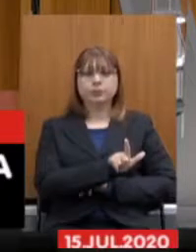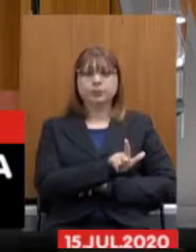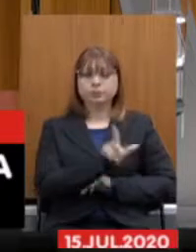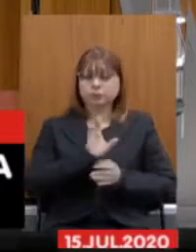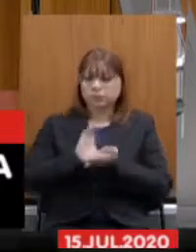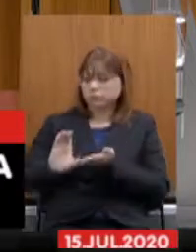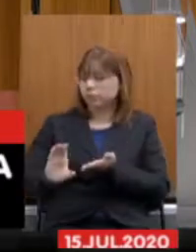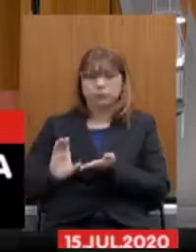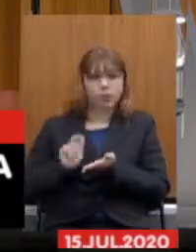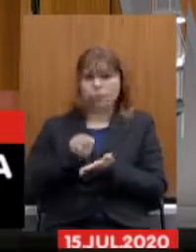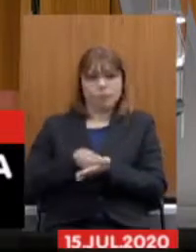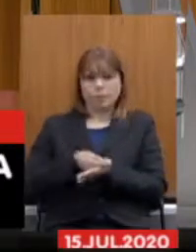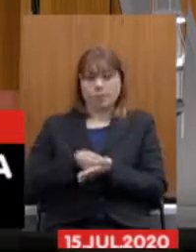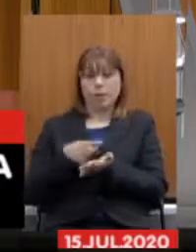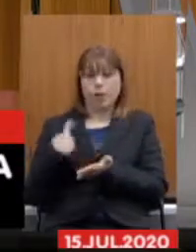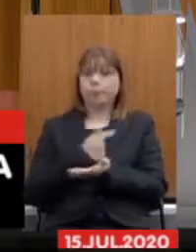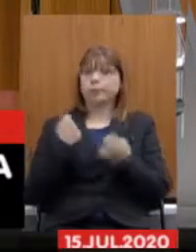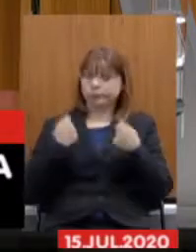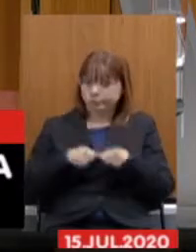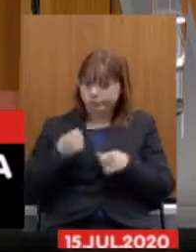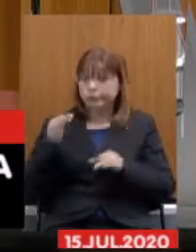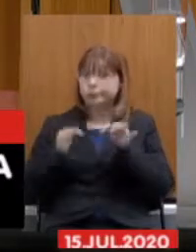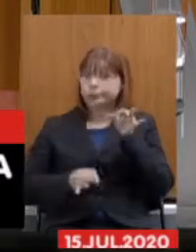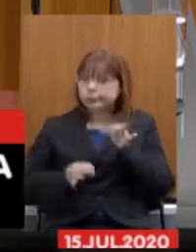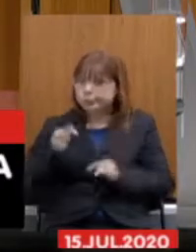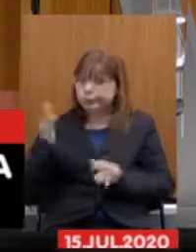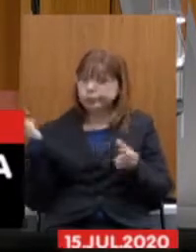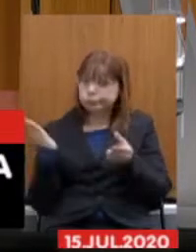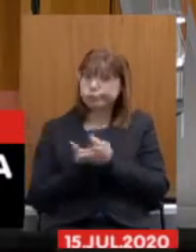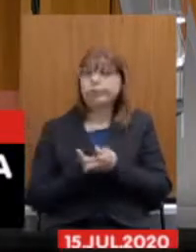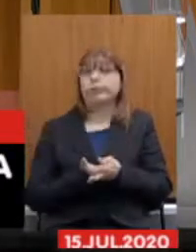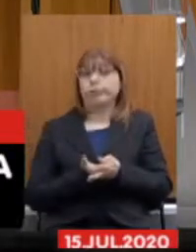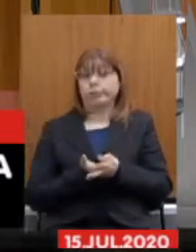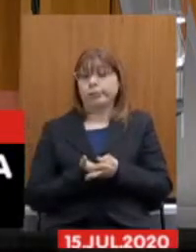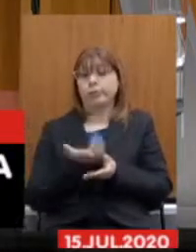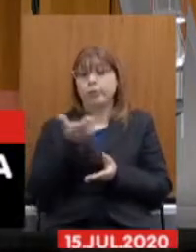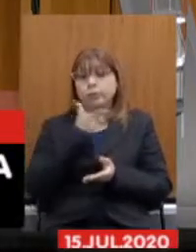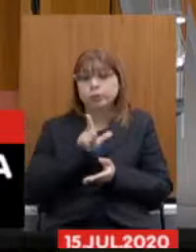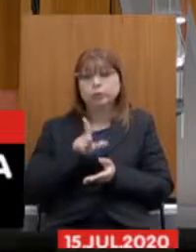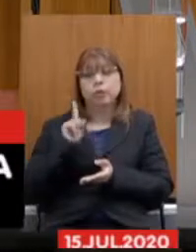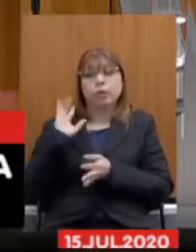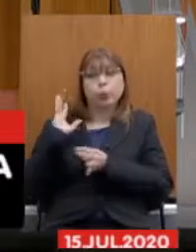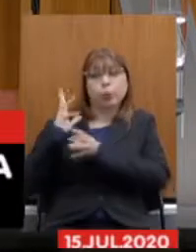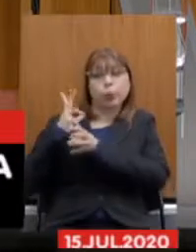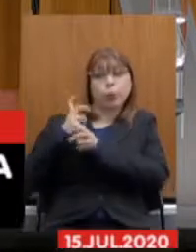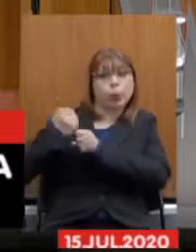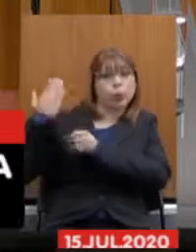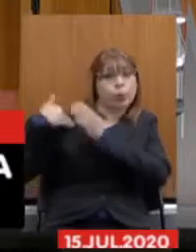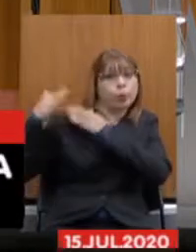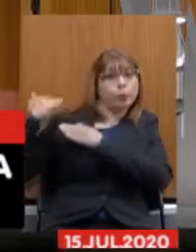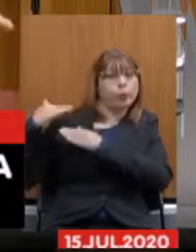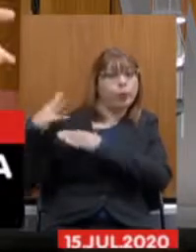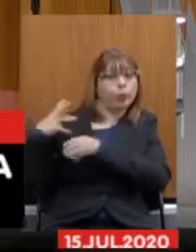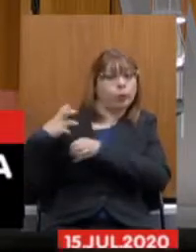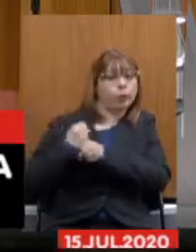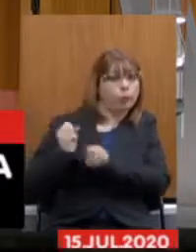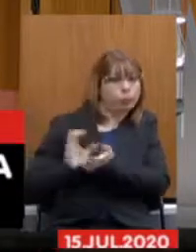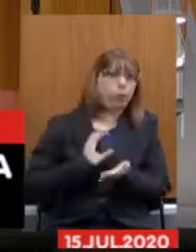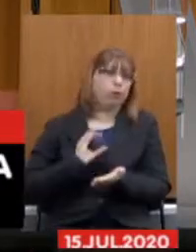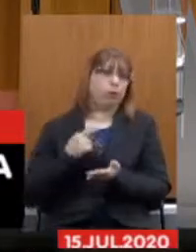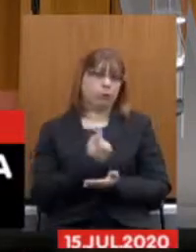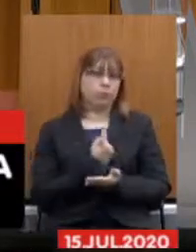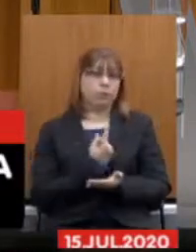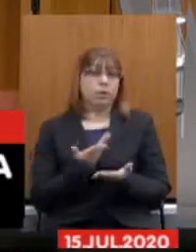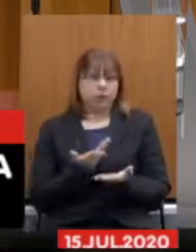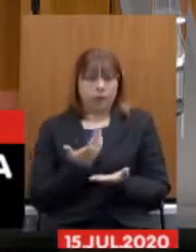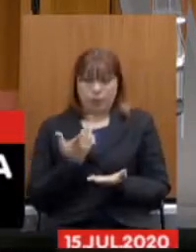verba nós vamos ter que entrar na justiça para receber os retroativos então o governo faz caixa com o